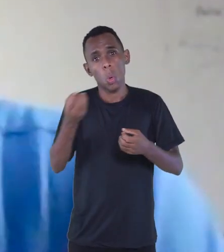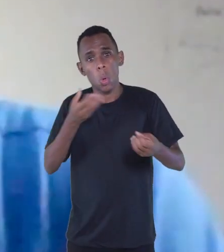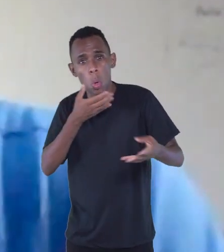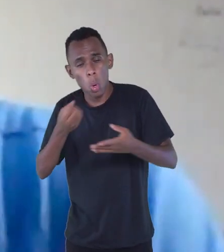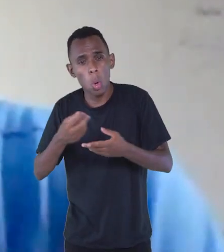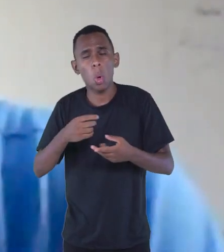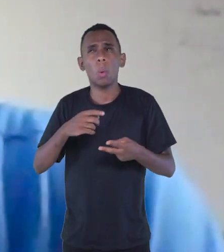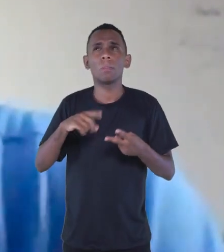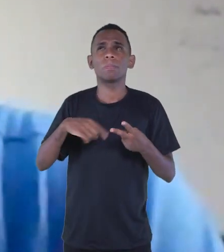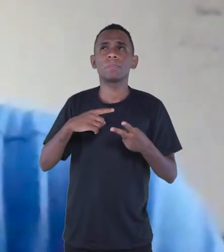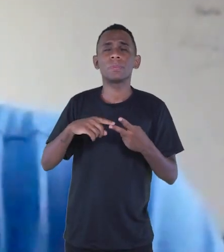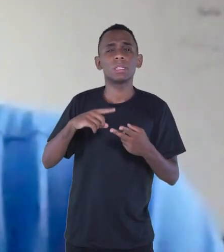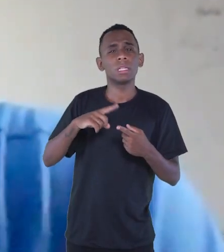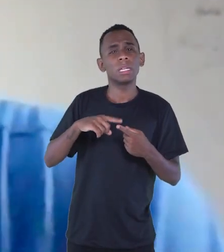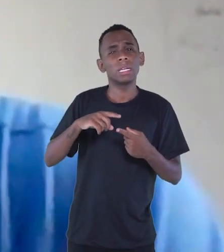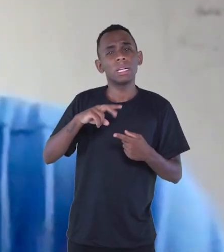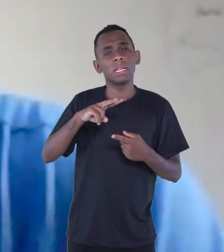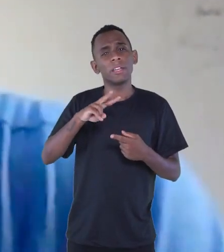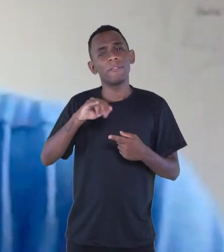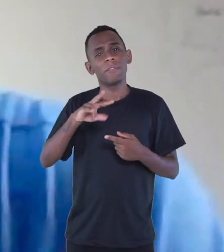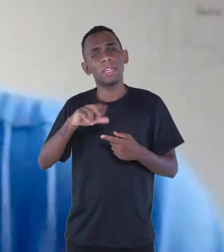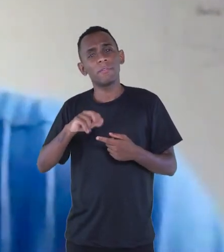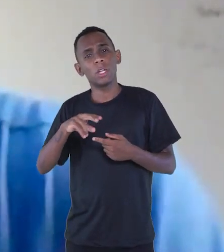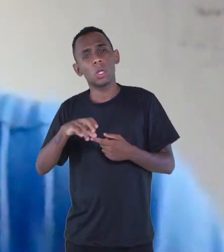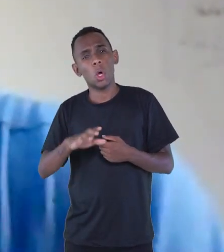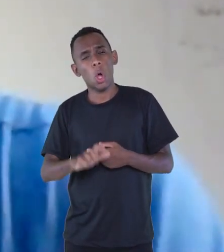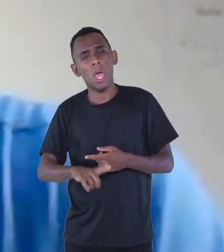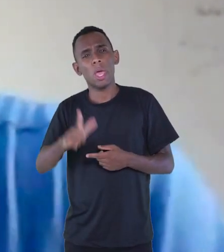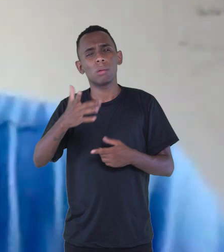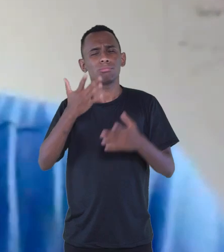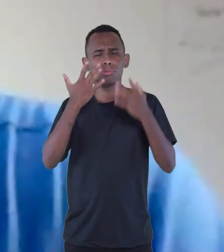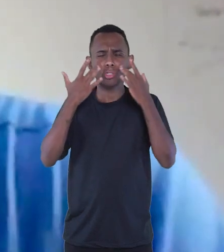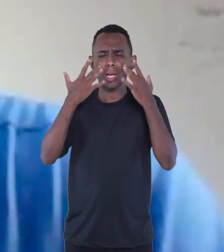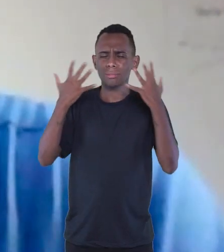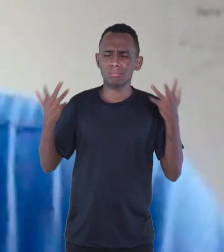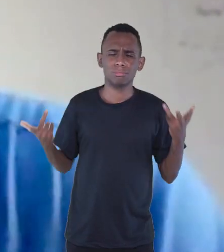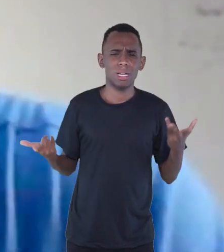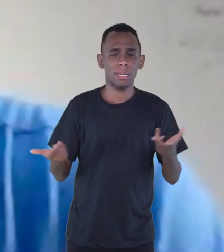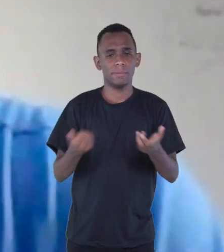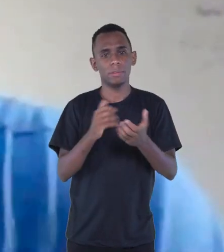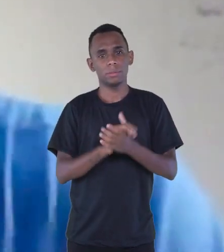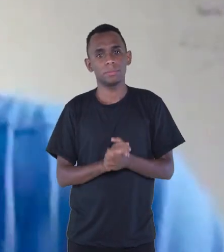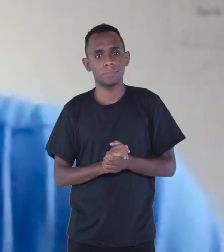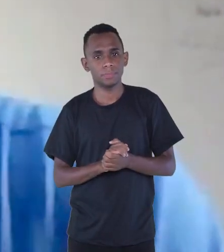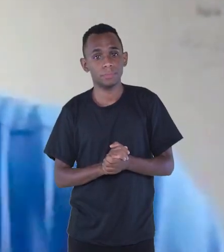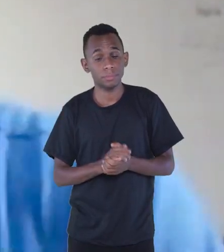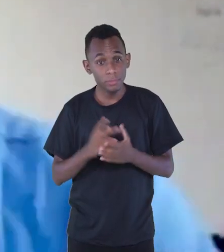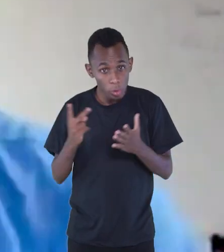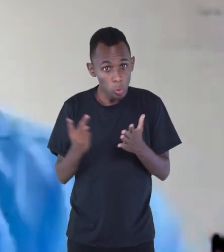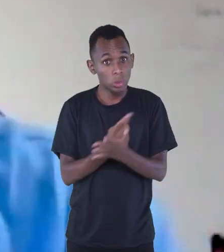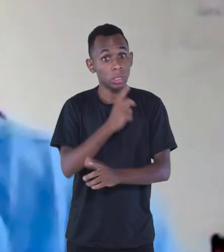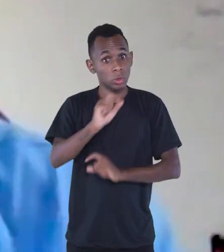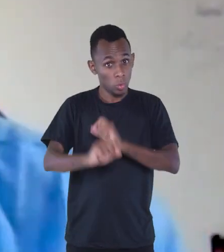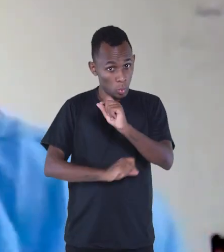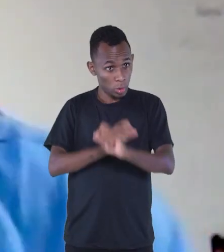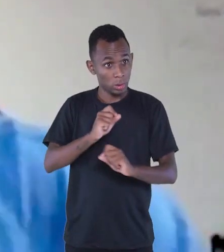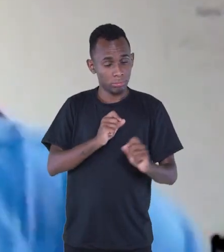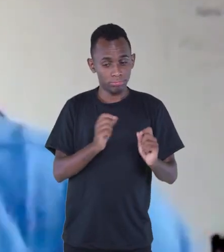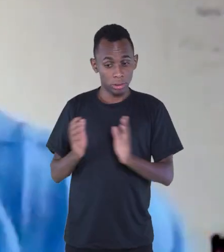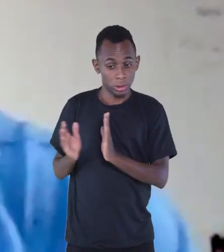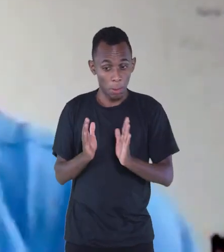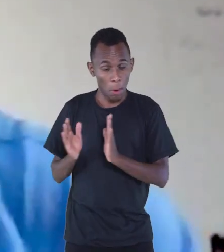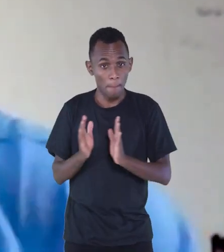Viva Noel, em homenagem ao Noel Rosa. Fizemos montagens maravilhosas. E aí, nessa época que a gente estava